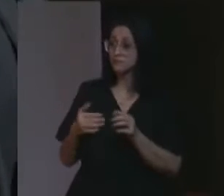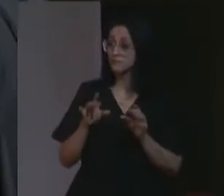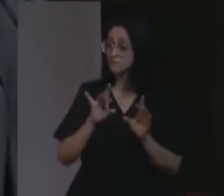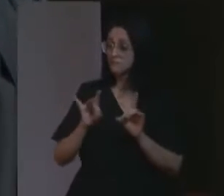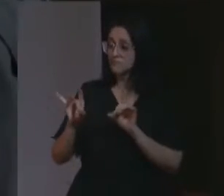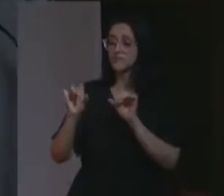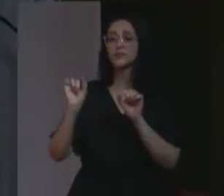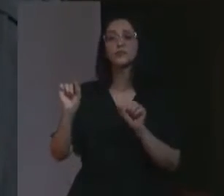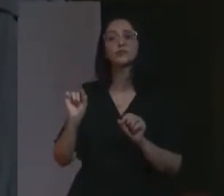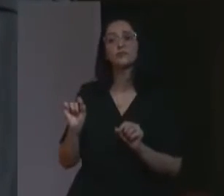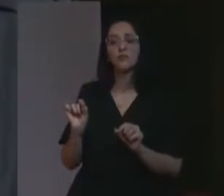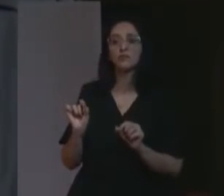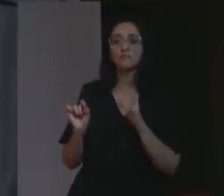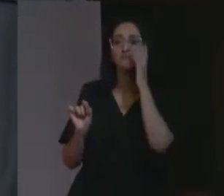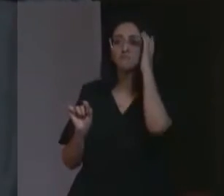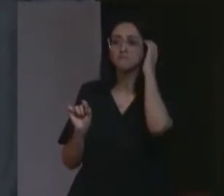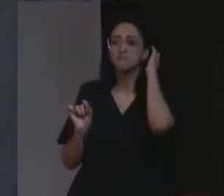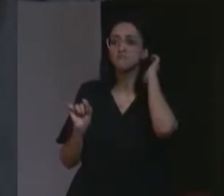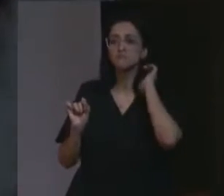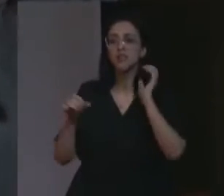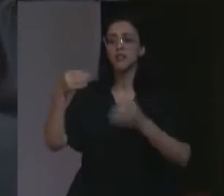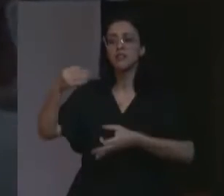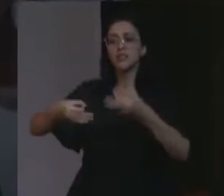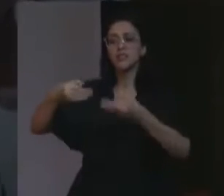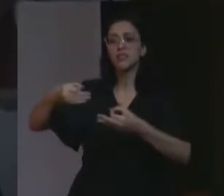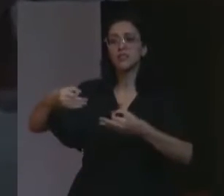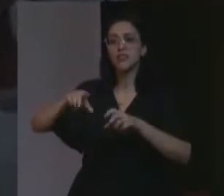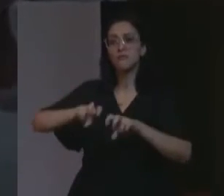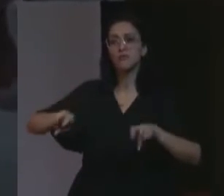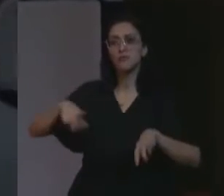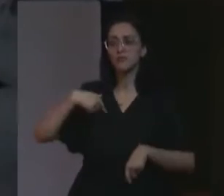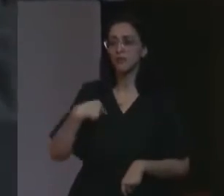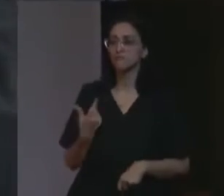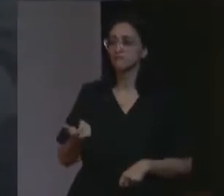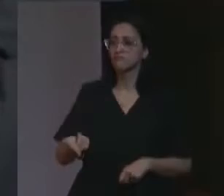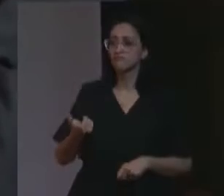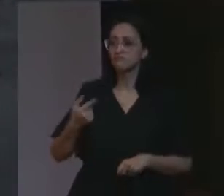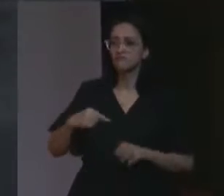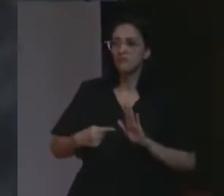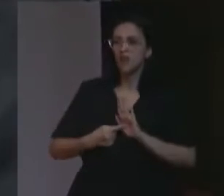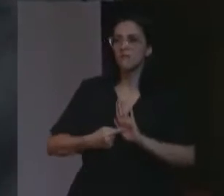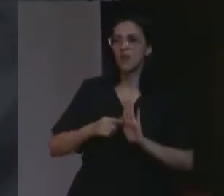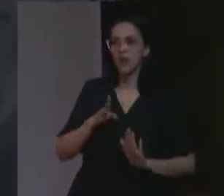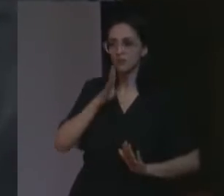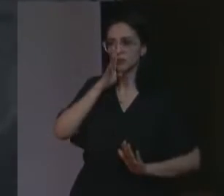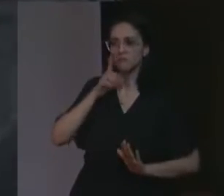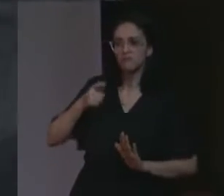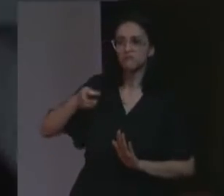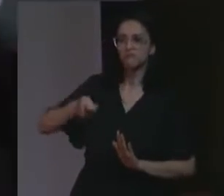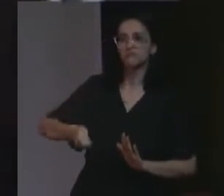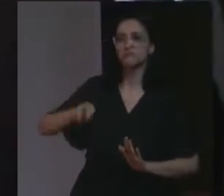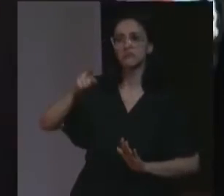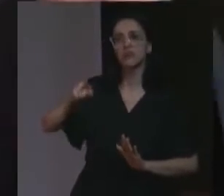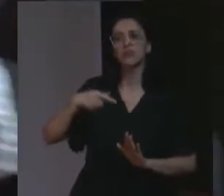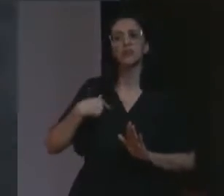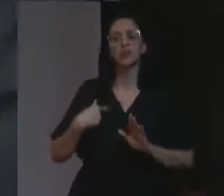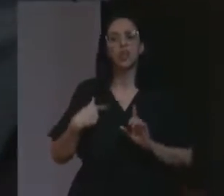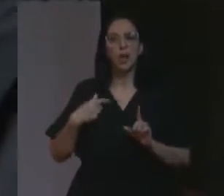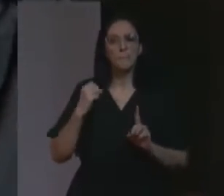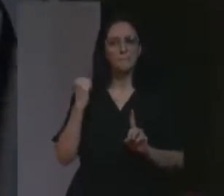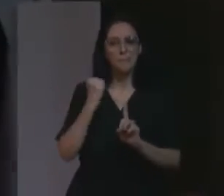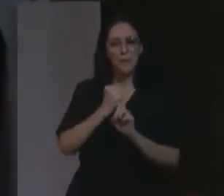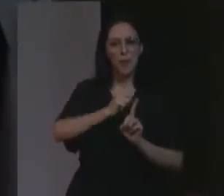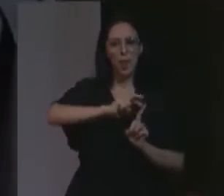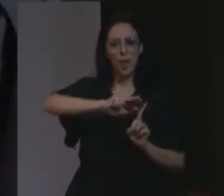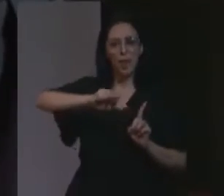ao tribunal a acusação de genocídio. E saibam, senhores, que não foi unânime. Lauterpah, que